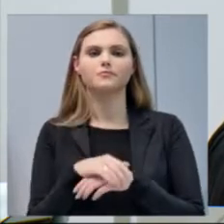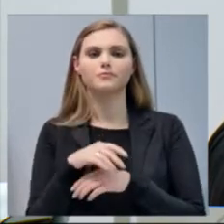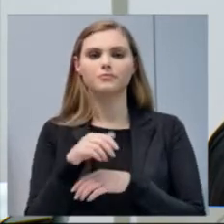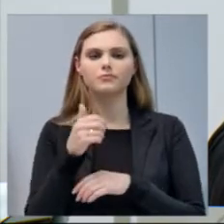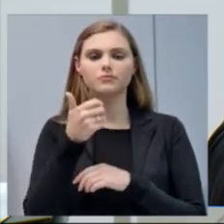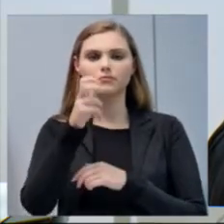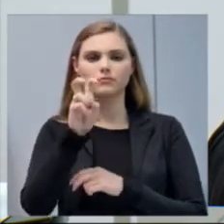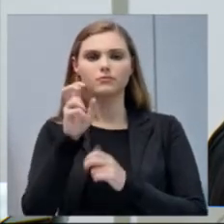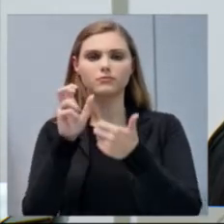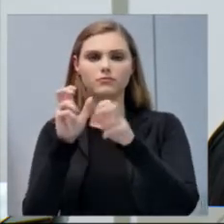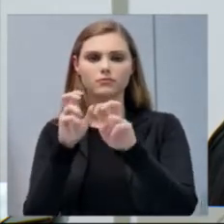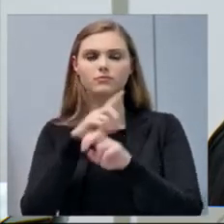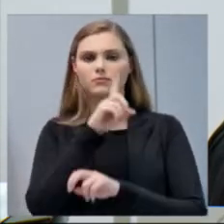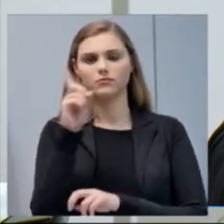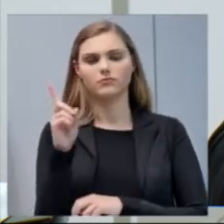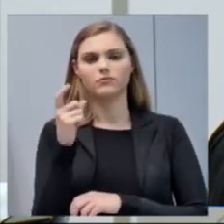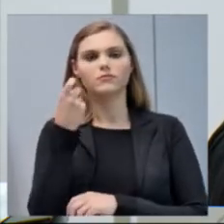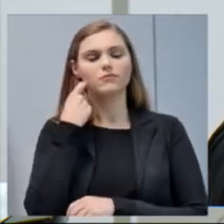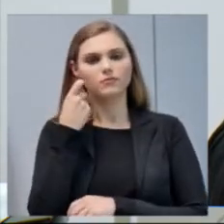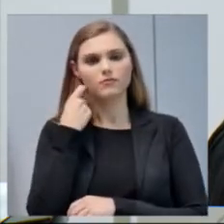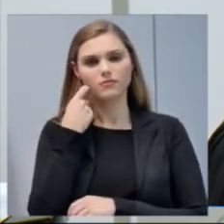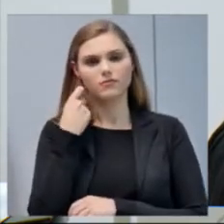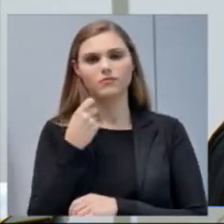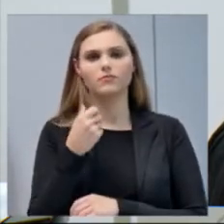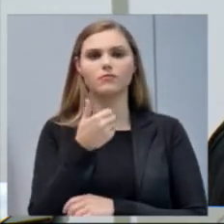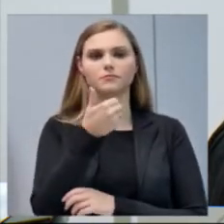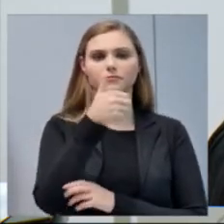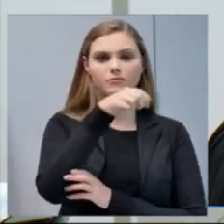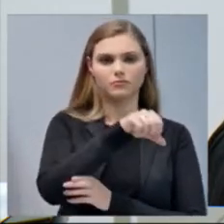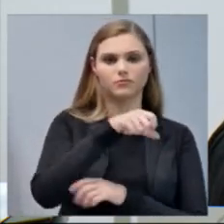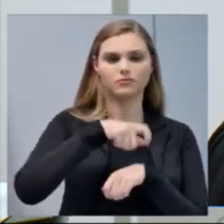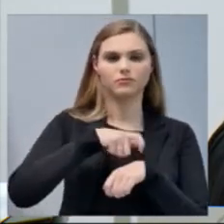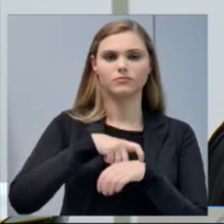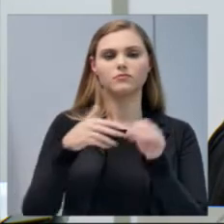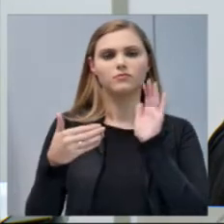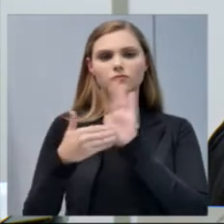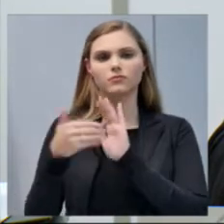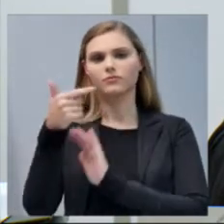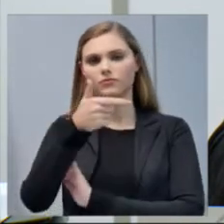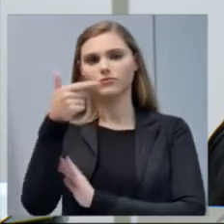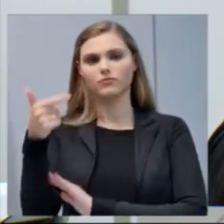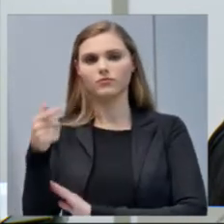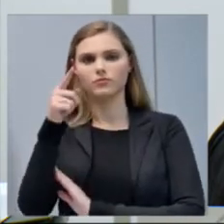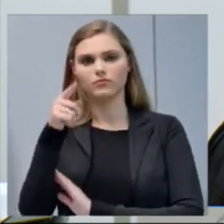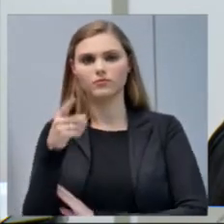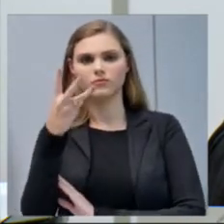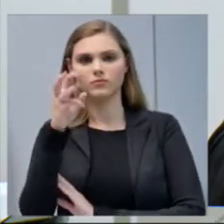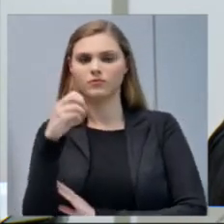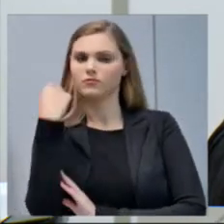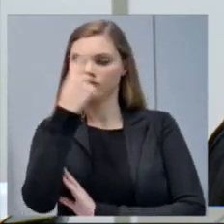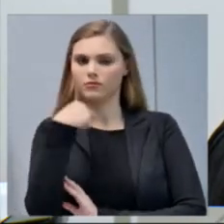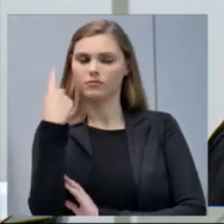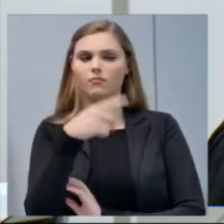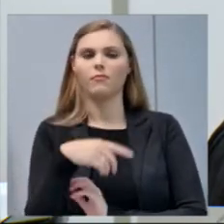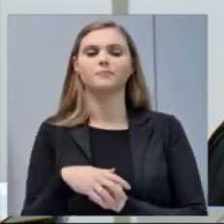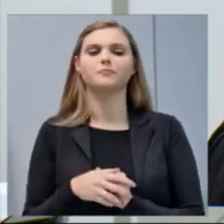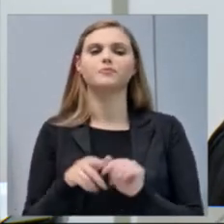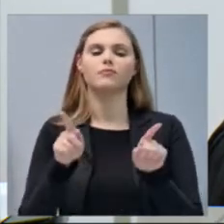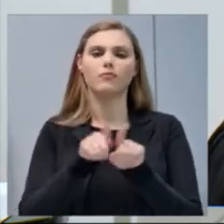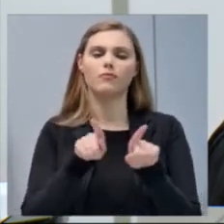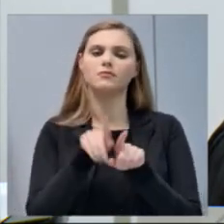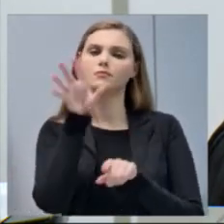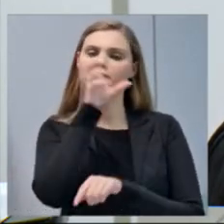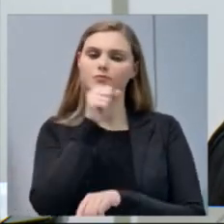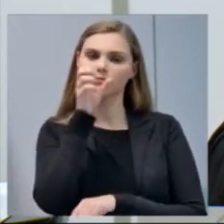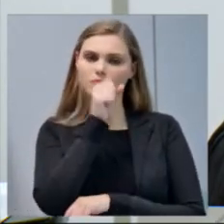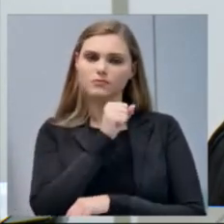quinzenais, nas sextas-feiras, das 19h às 22h30, e aos sábados, das